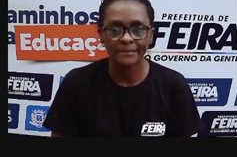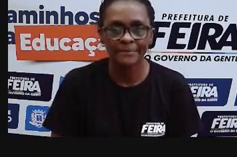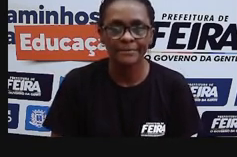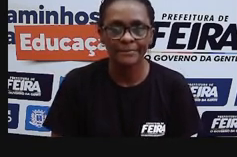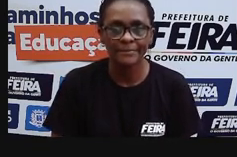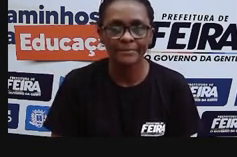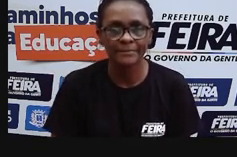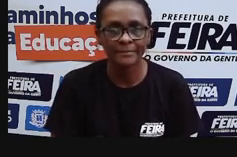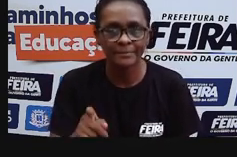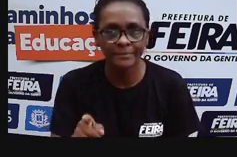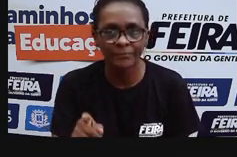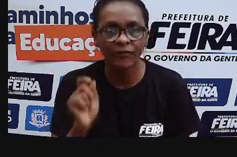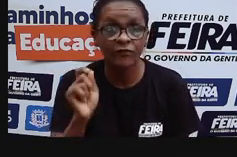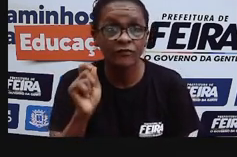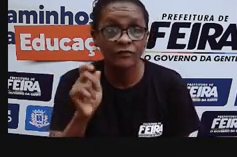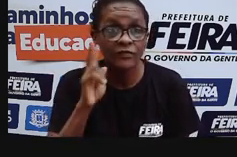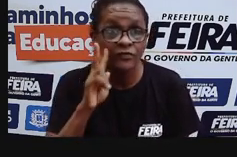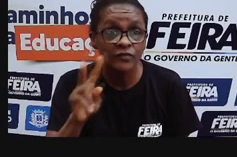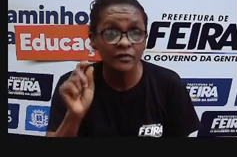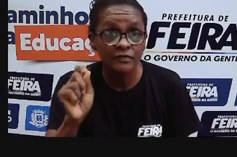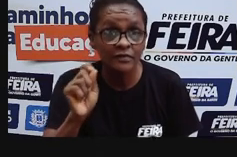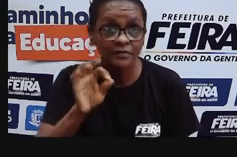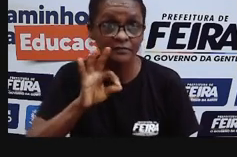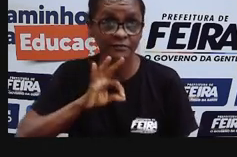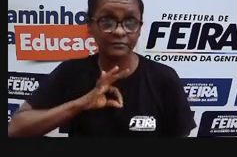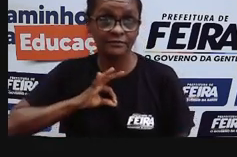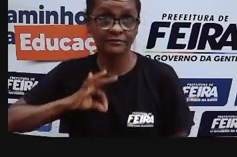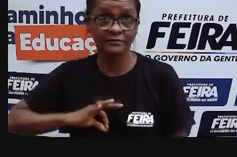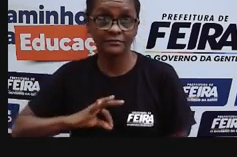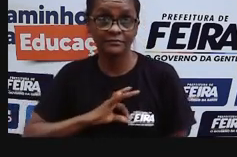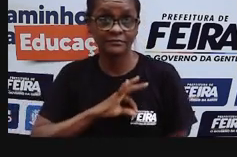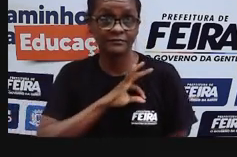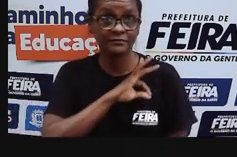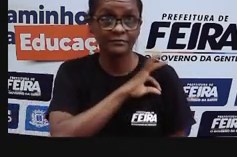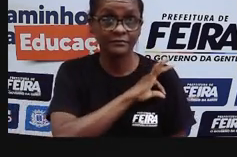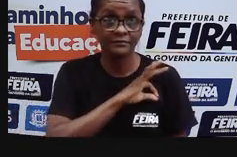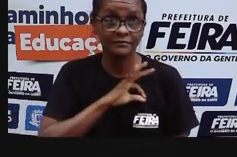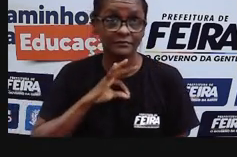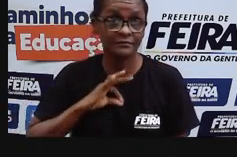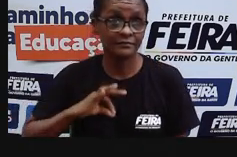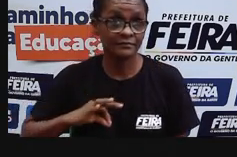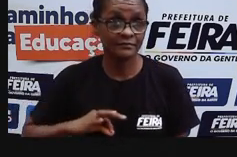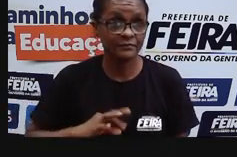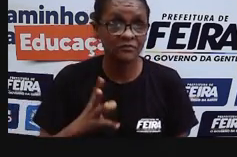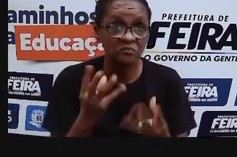A célula, né? E a gente consegue ver aqui, ó...